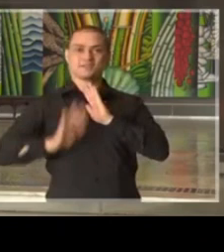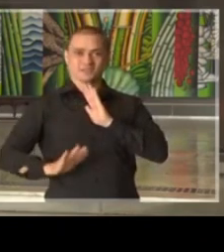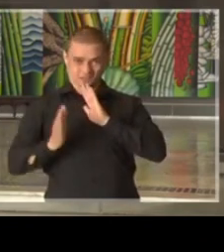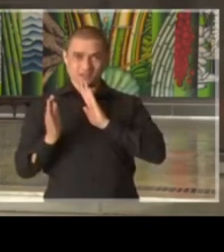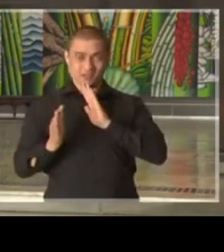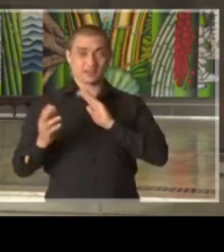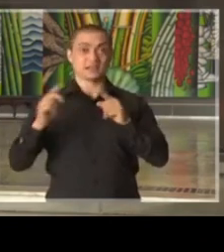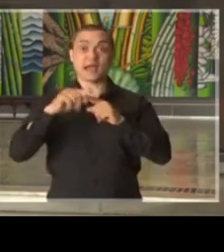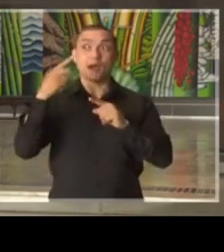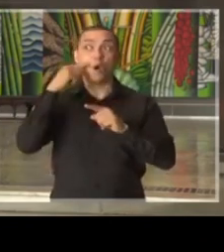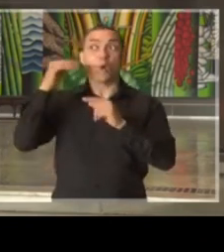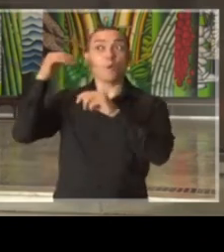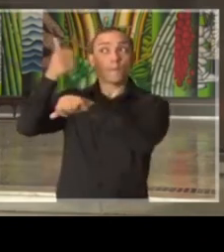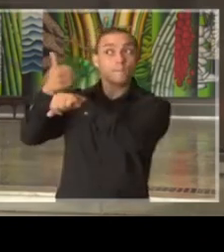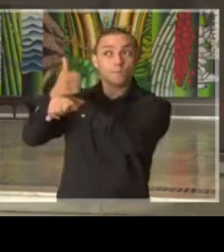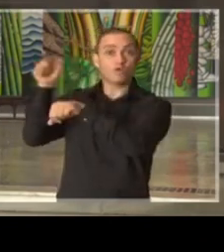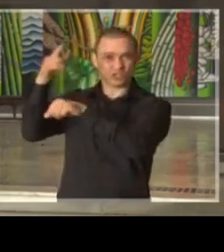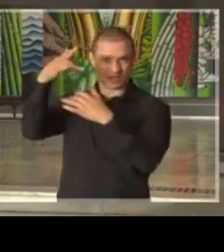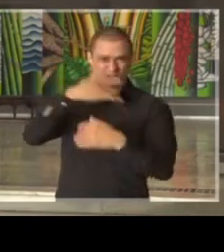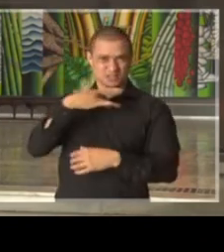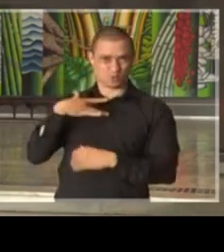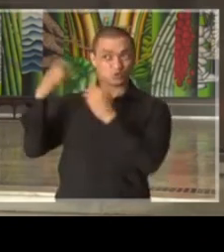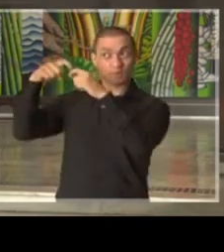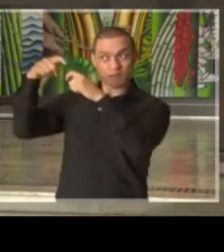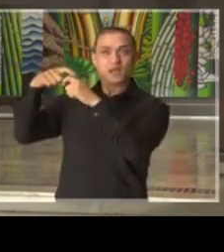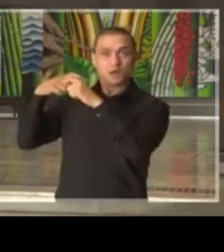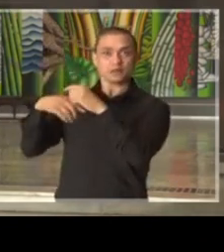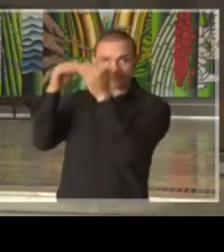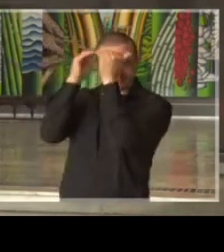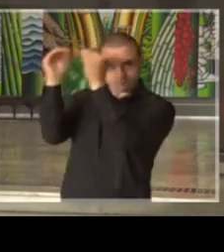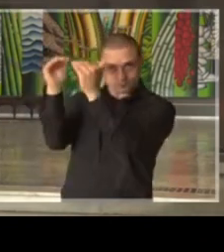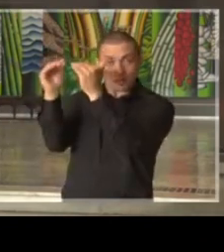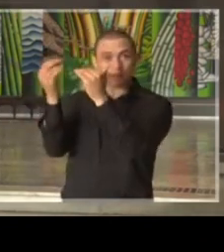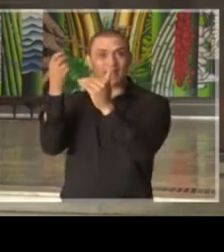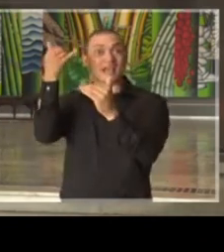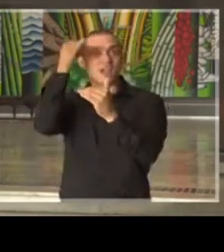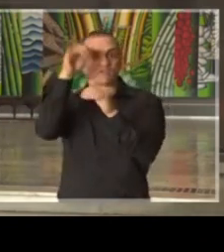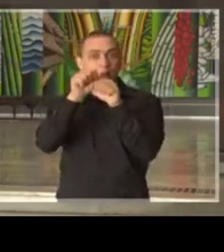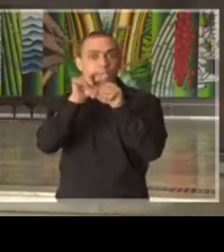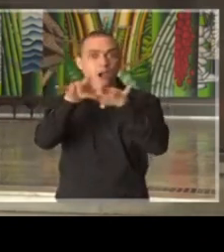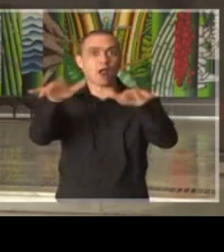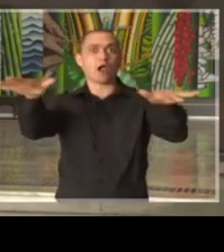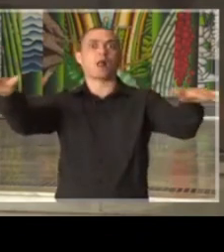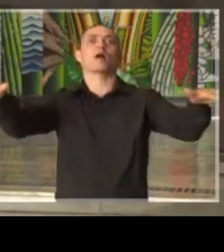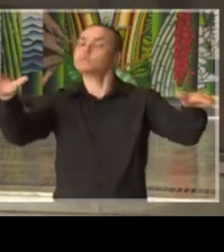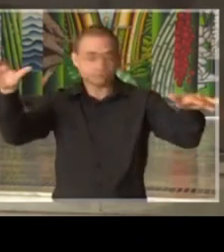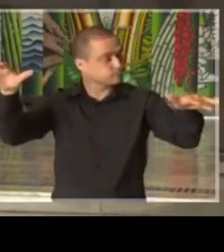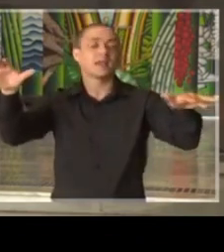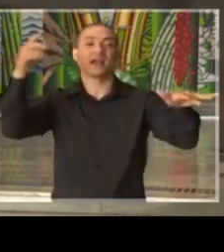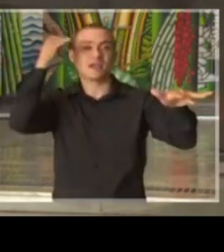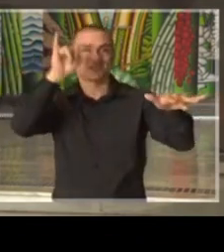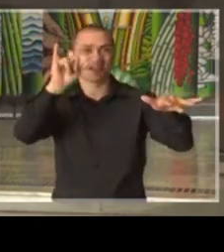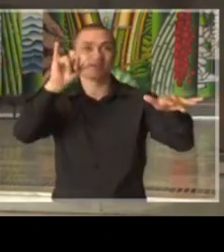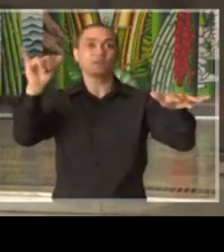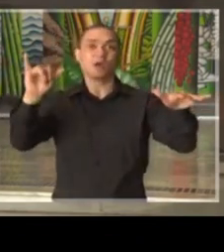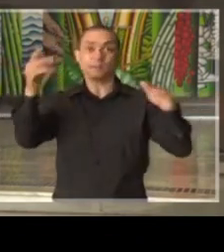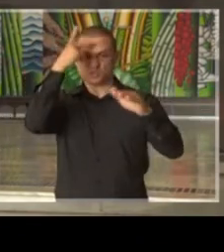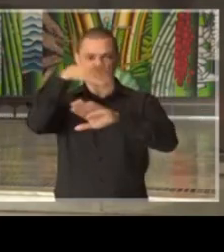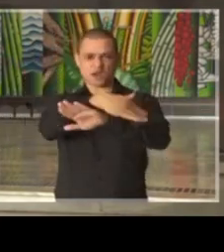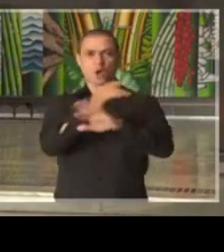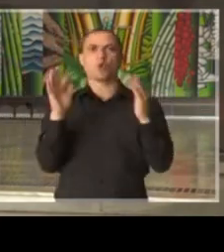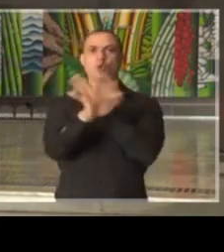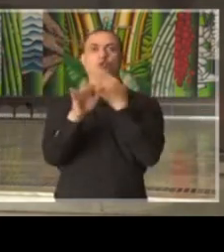e dos médicos que aqui estão para reduzir ainda mais o número de pessoas nas ruas. Estamos fazendo isso gradualmente